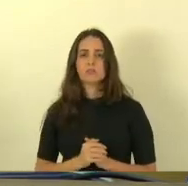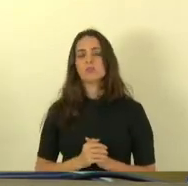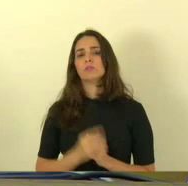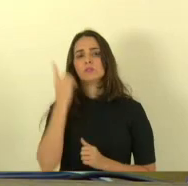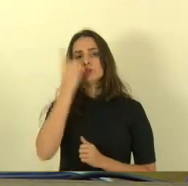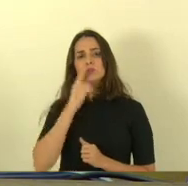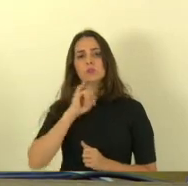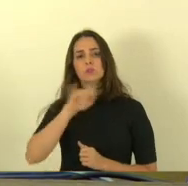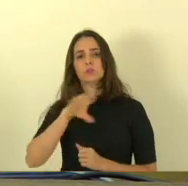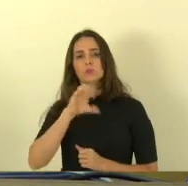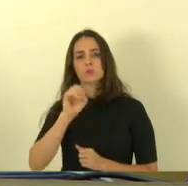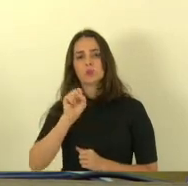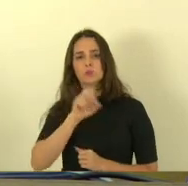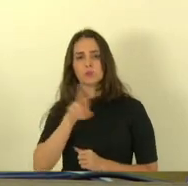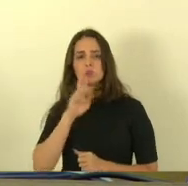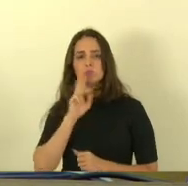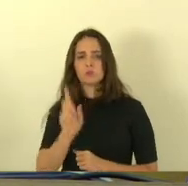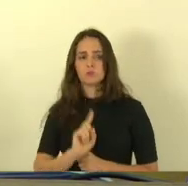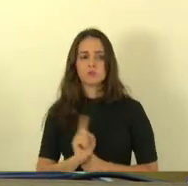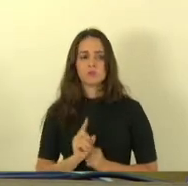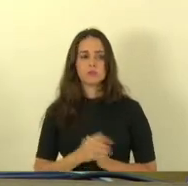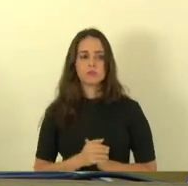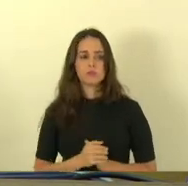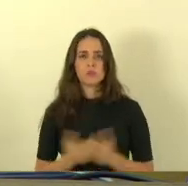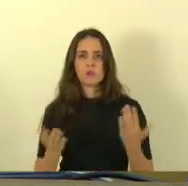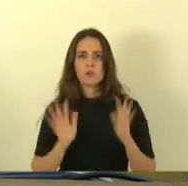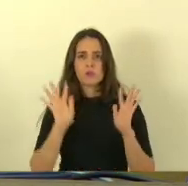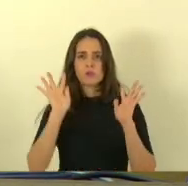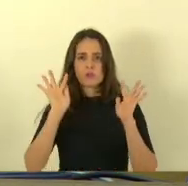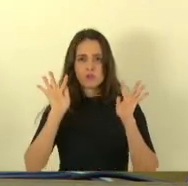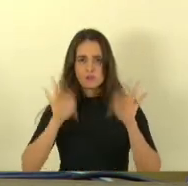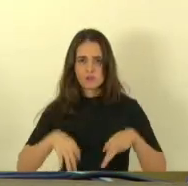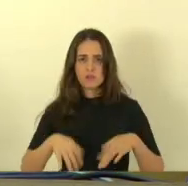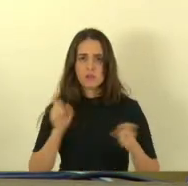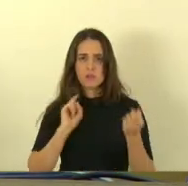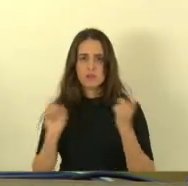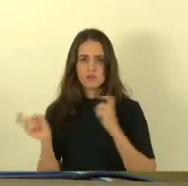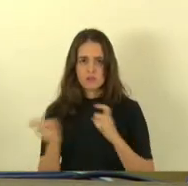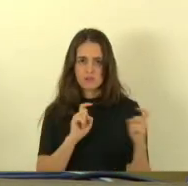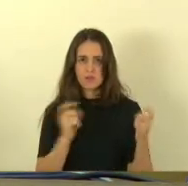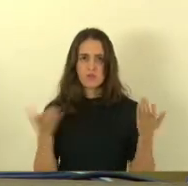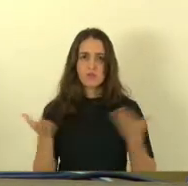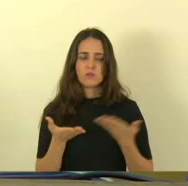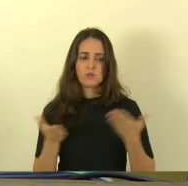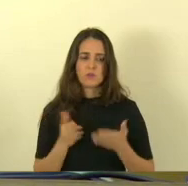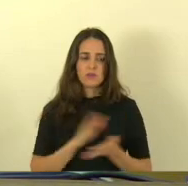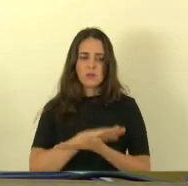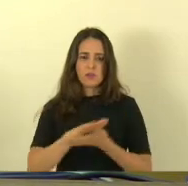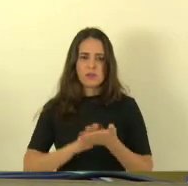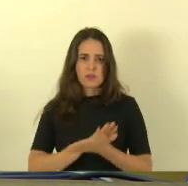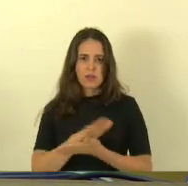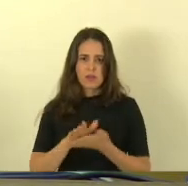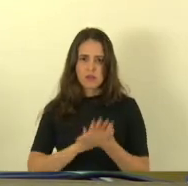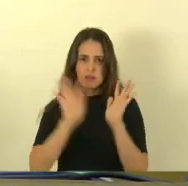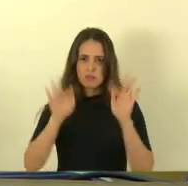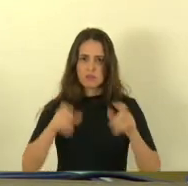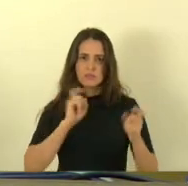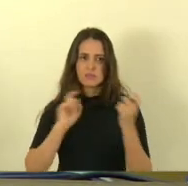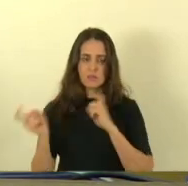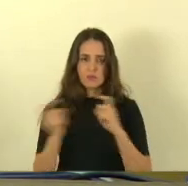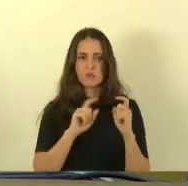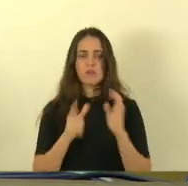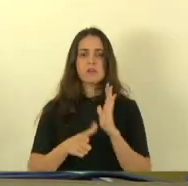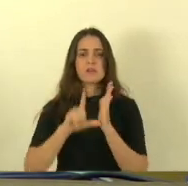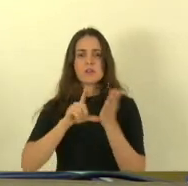Coser não respondendo nós vamos encerrar a sessão nesse momento nada mais a vida a tratar vou encerrar a presente